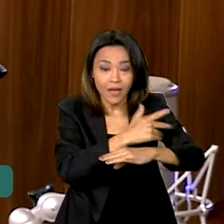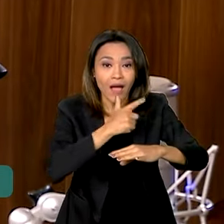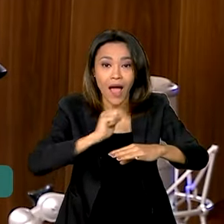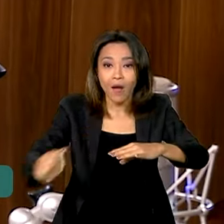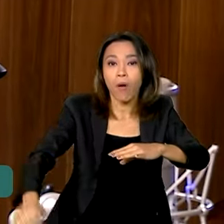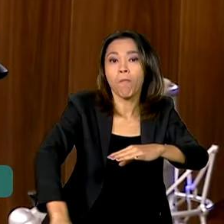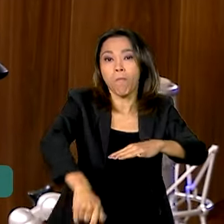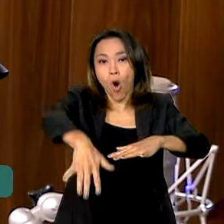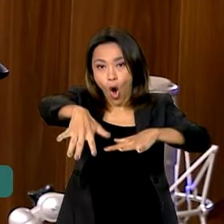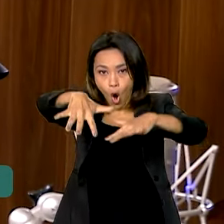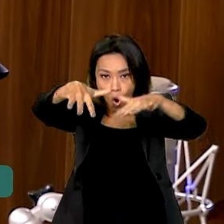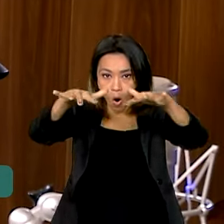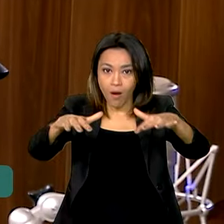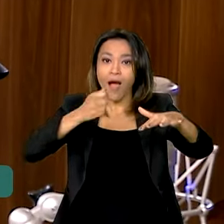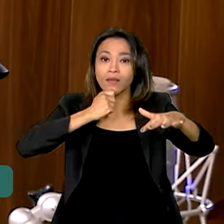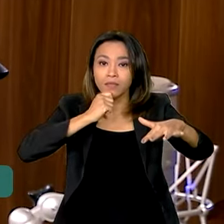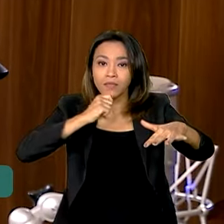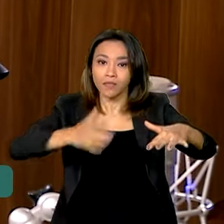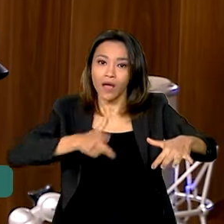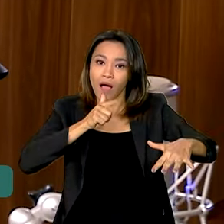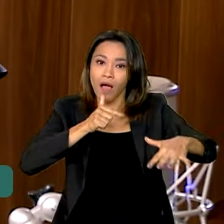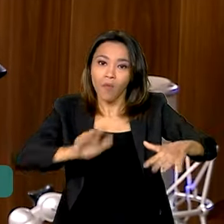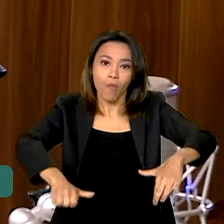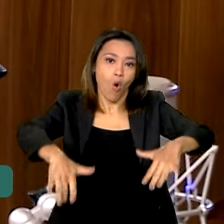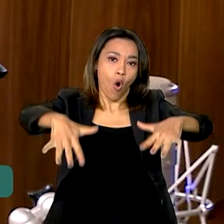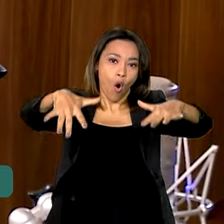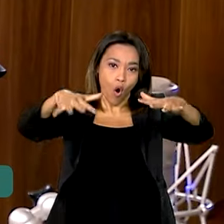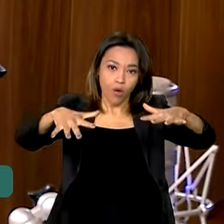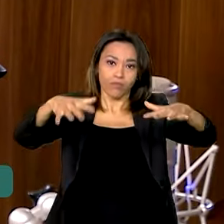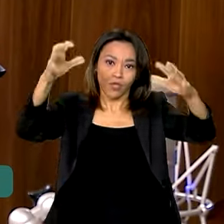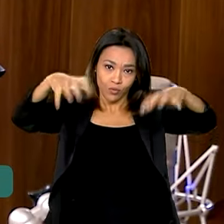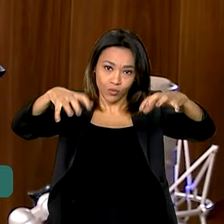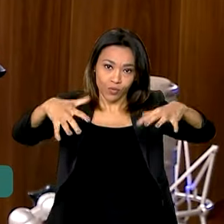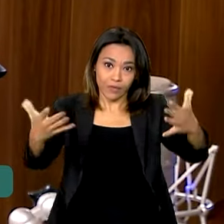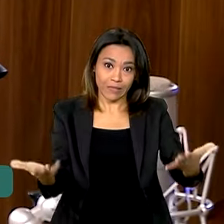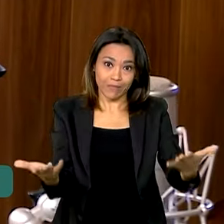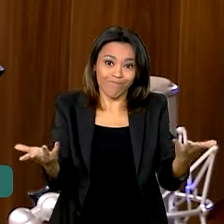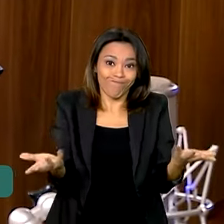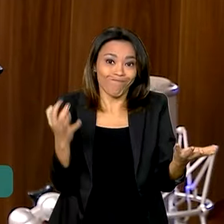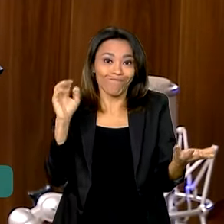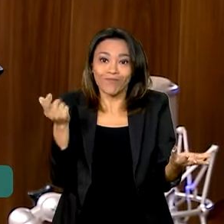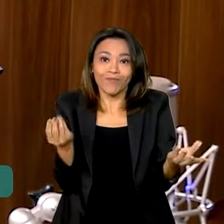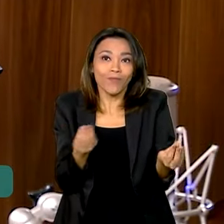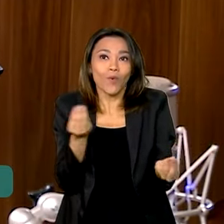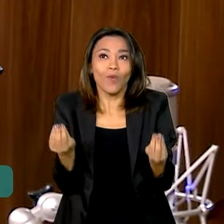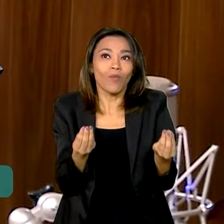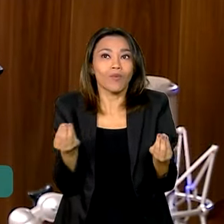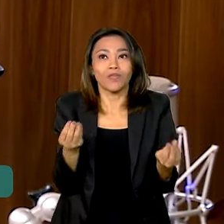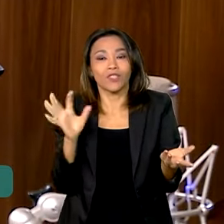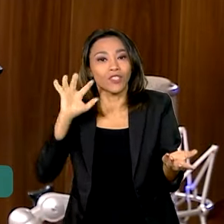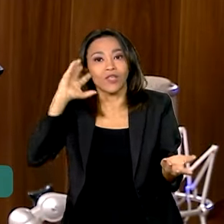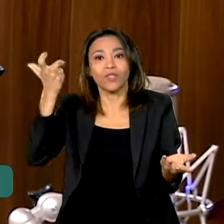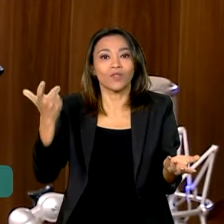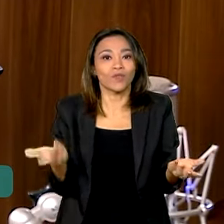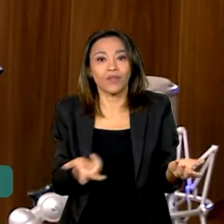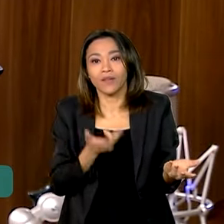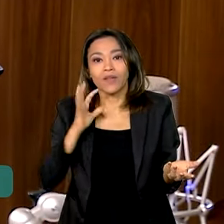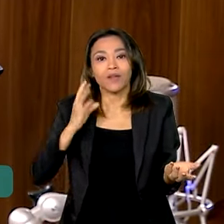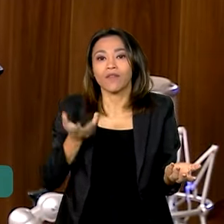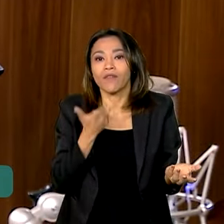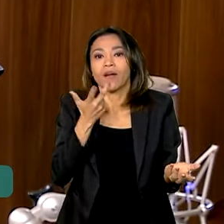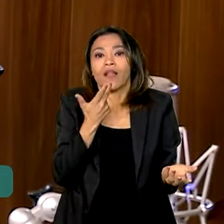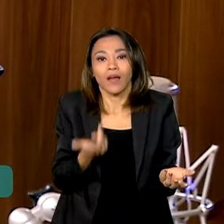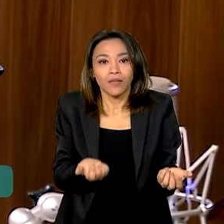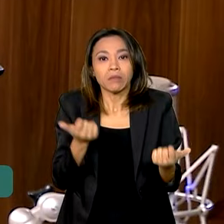hoje, a gente querer falar o que vai fazer, qual o remédio. Seria, no mínimo, seria demagógico, da minha